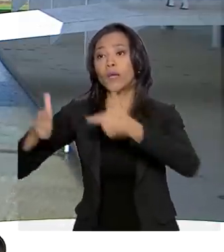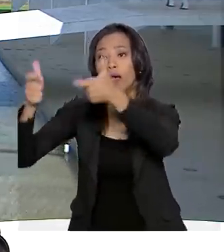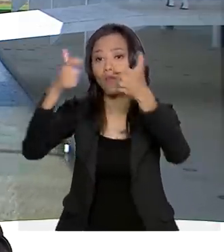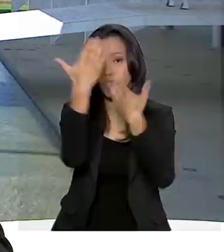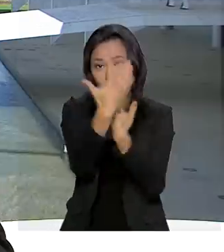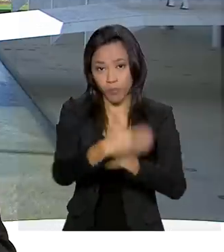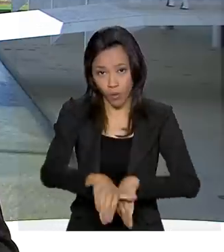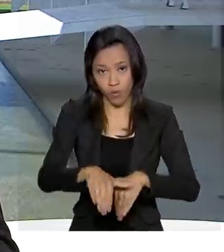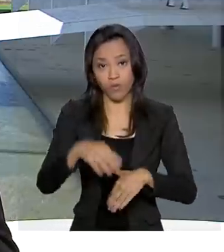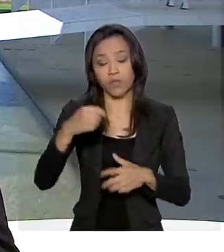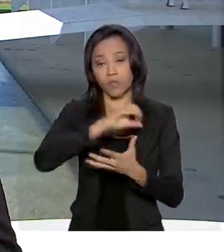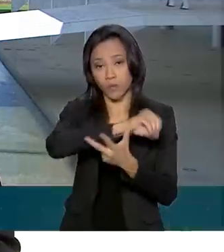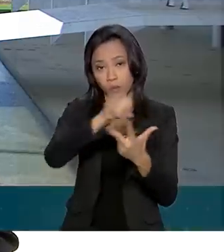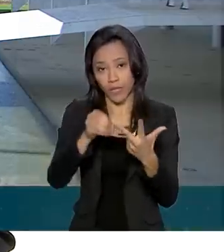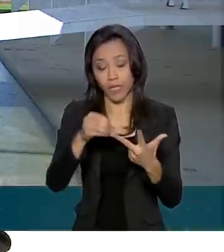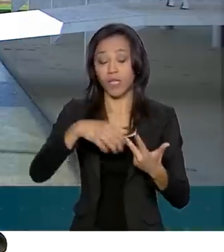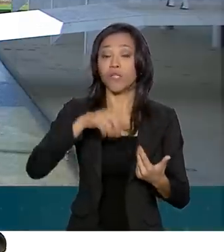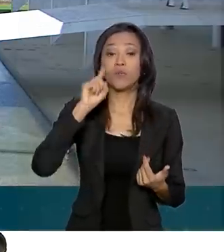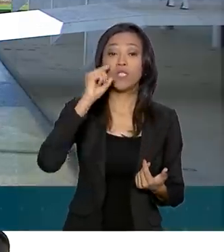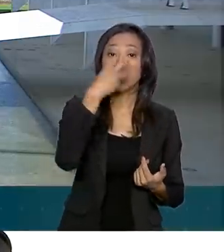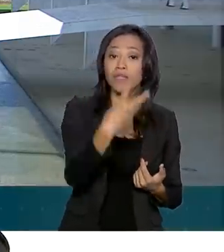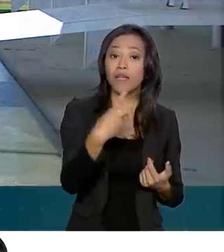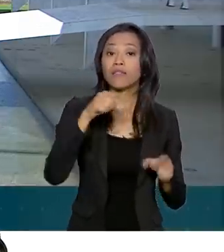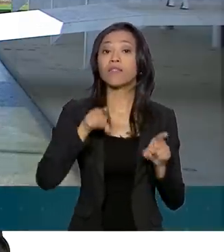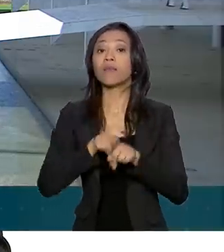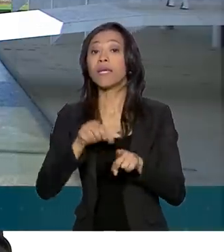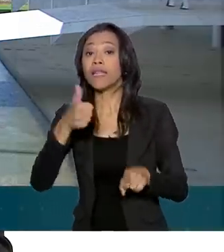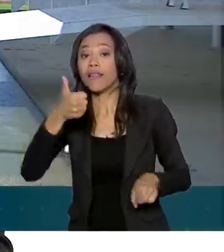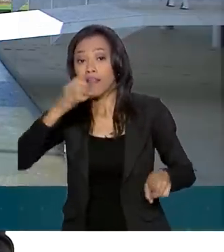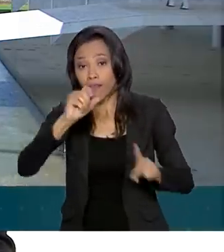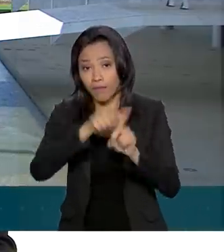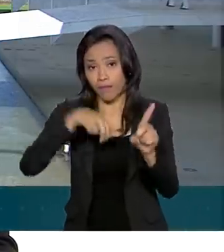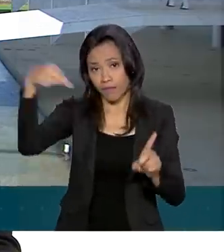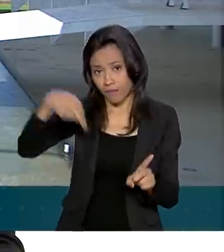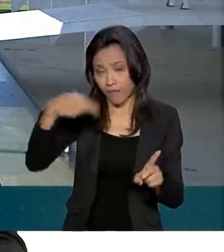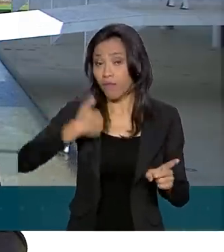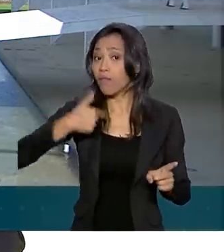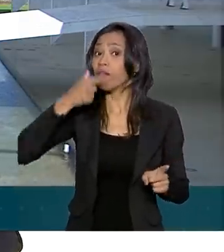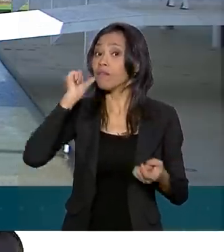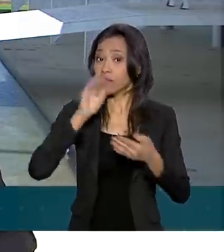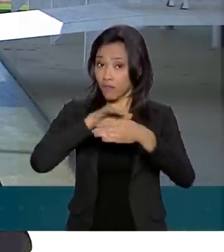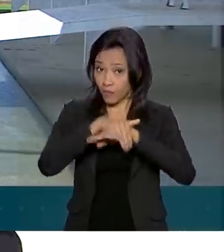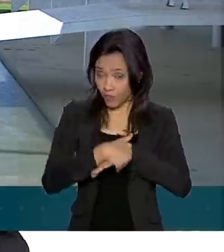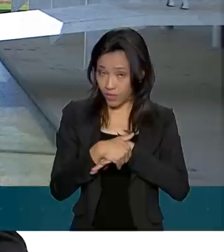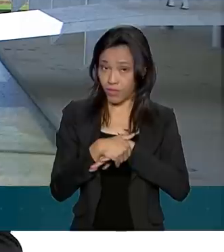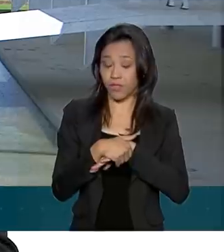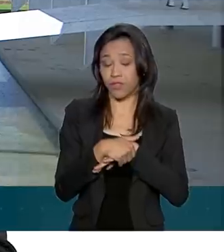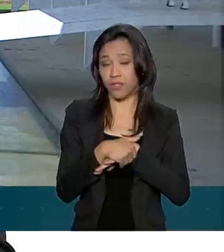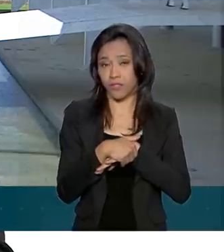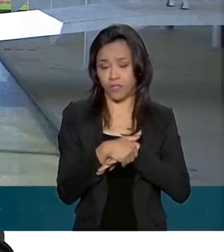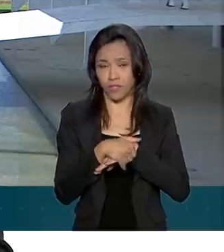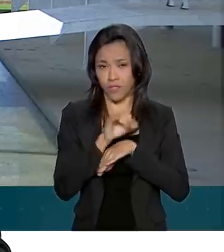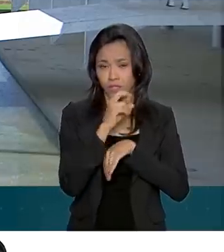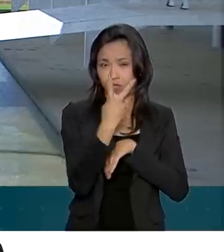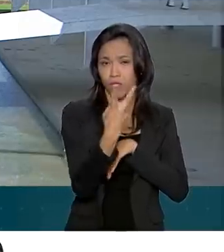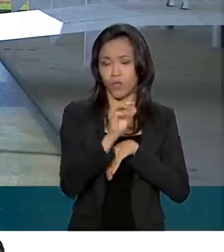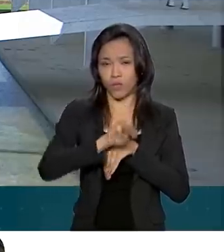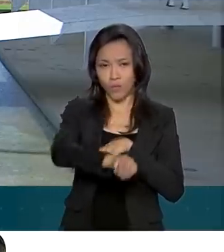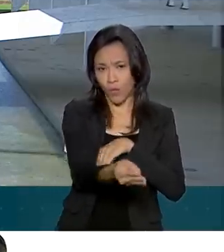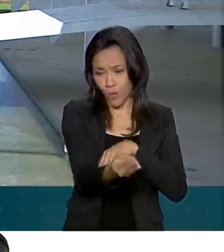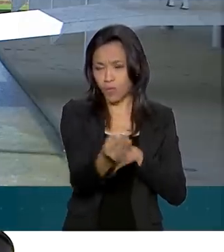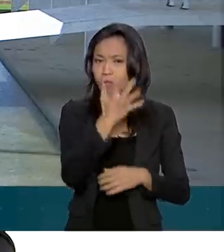marcado para os dias 3 e 10 de novembro. E até ontem à noite, pelo menos cerca de 2 milhões de